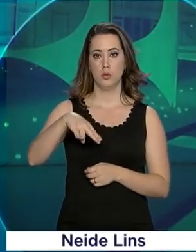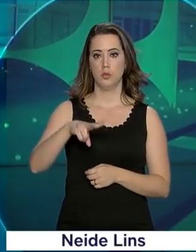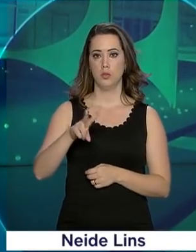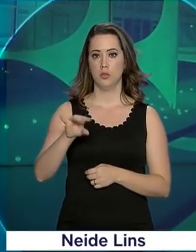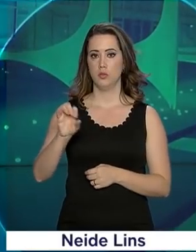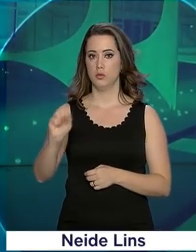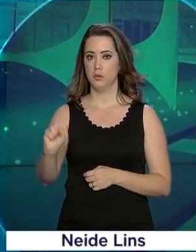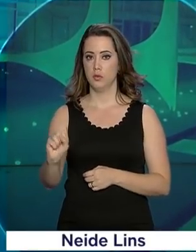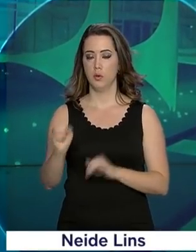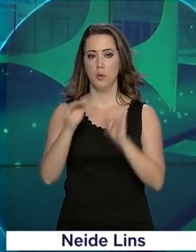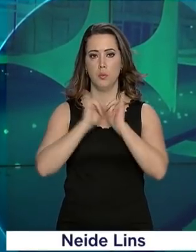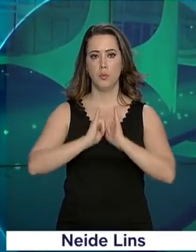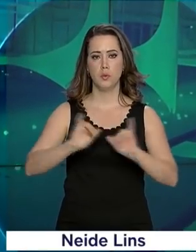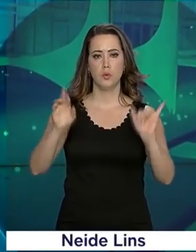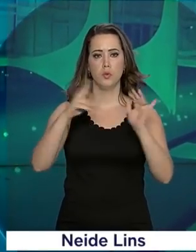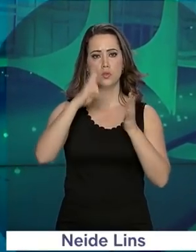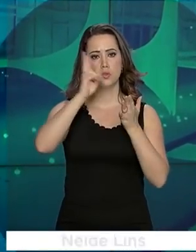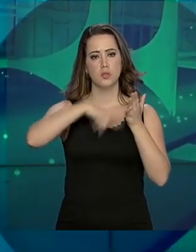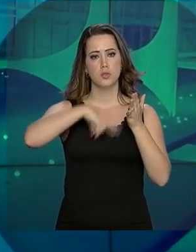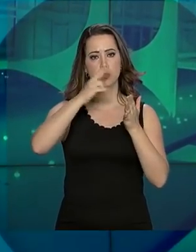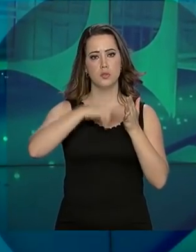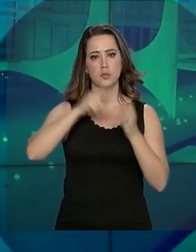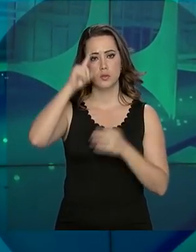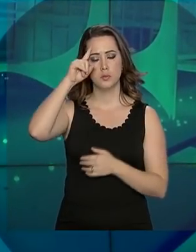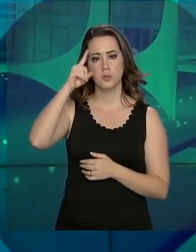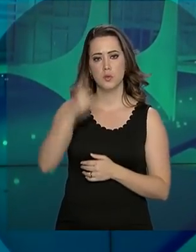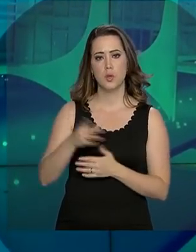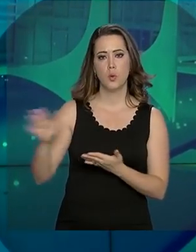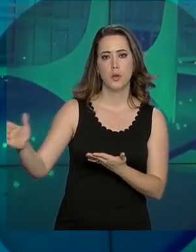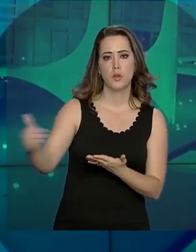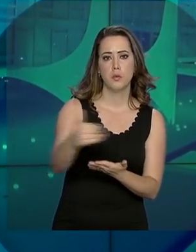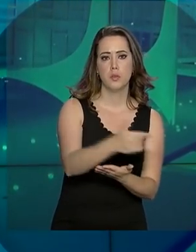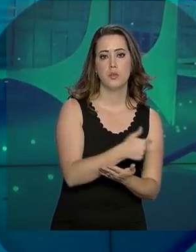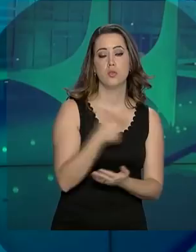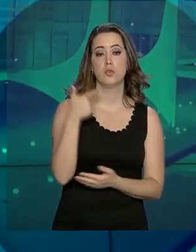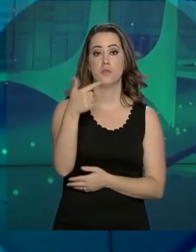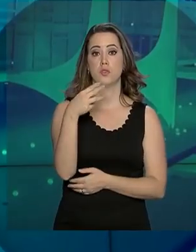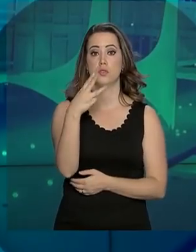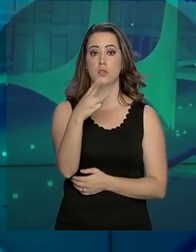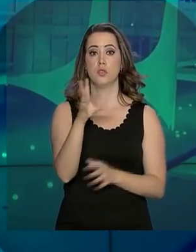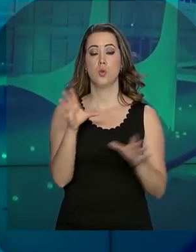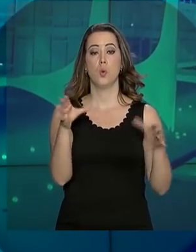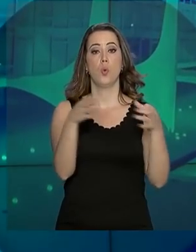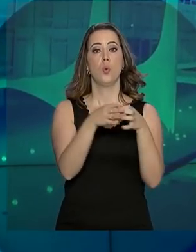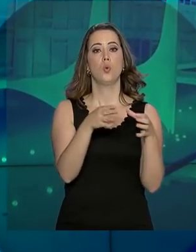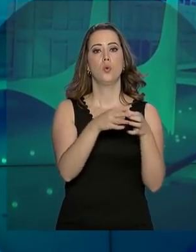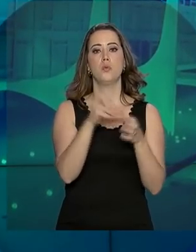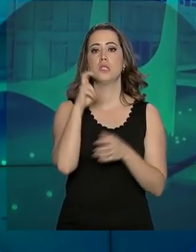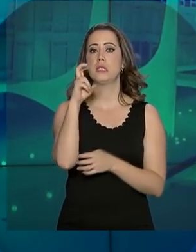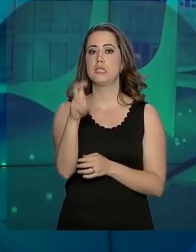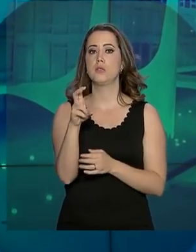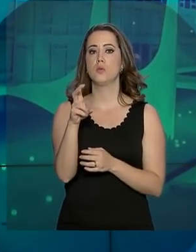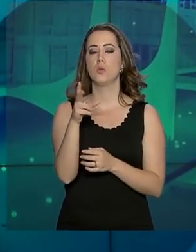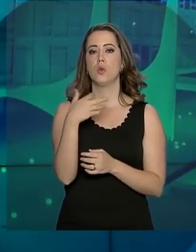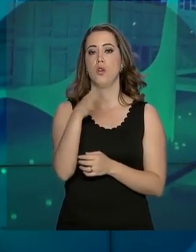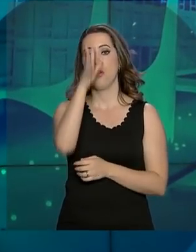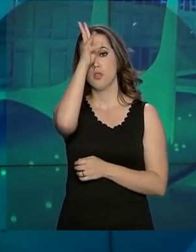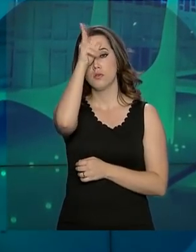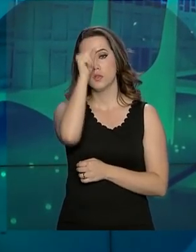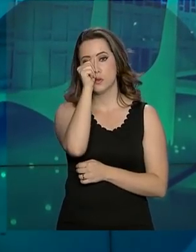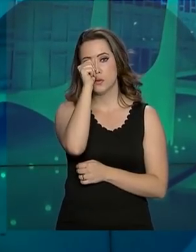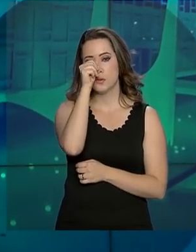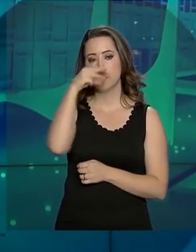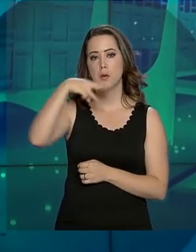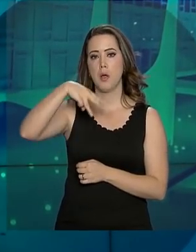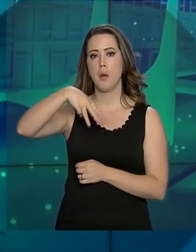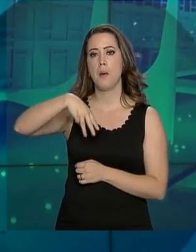Sanitária, Anvisa, publicou hoje resolução que determina o recolhimento de 23 lotes de 5 cortes de